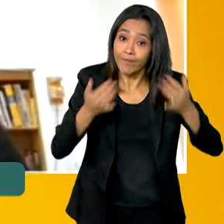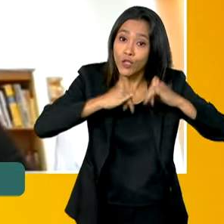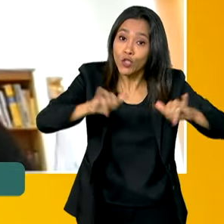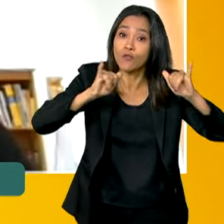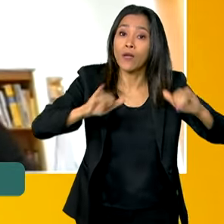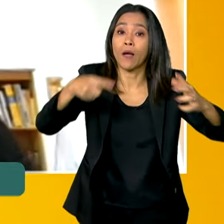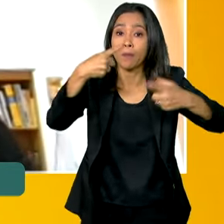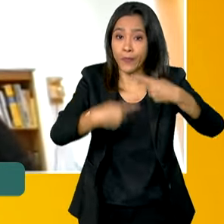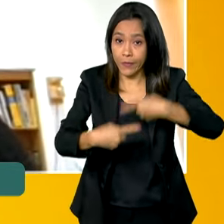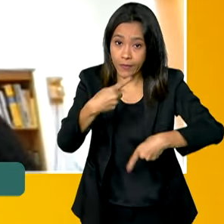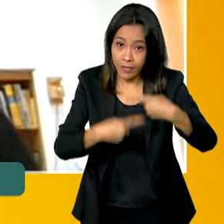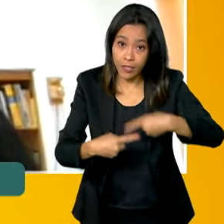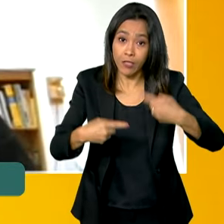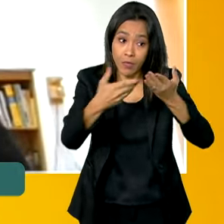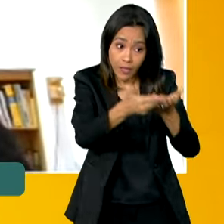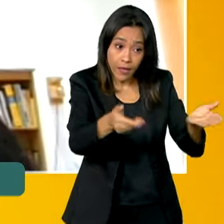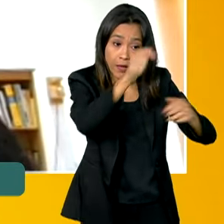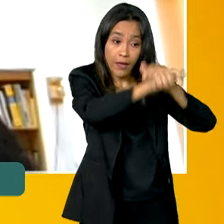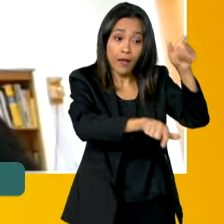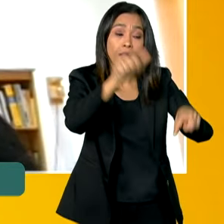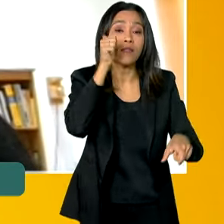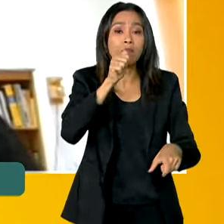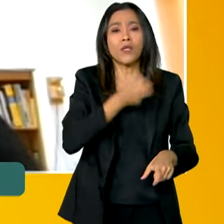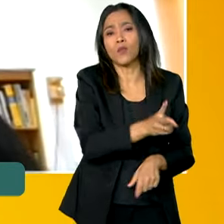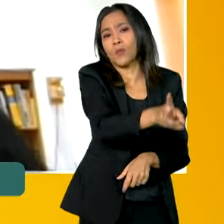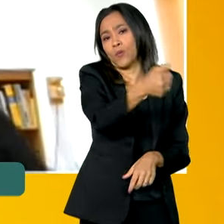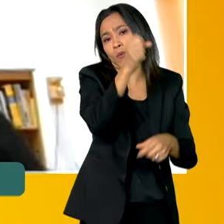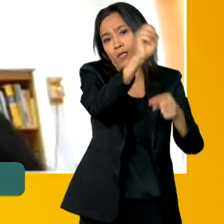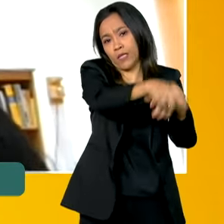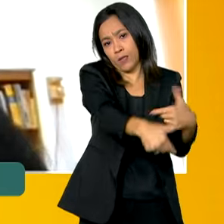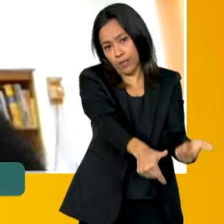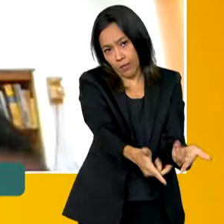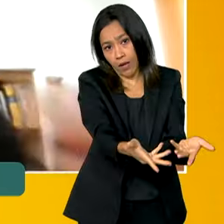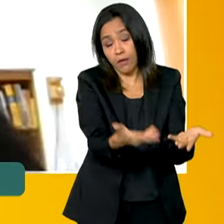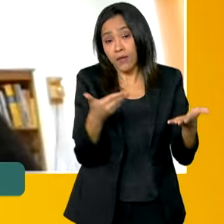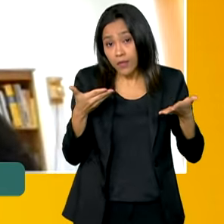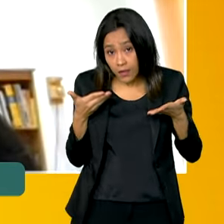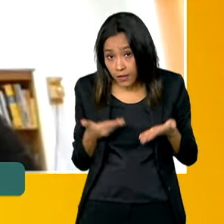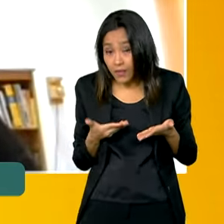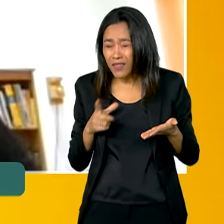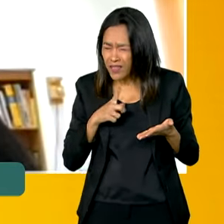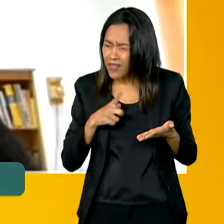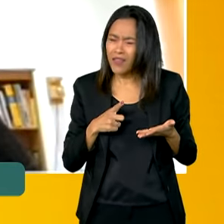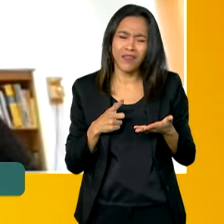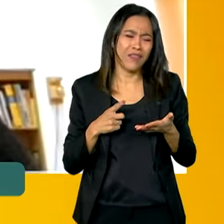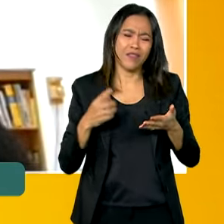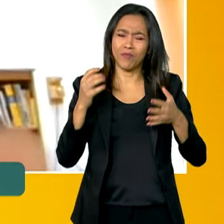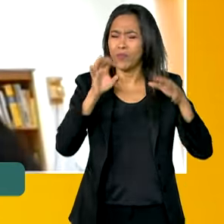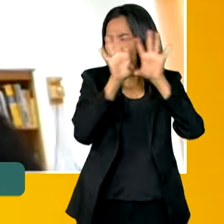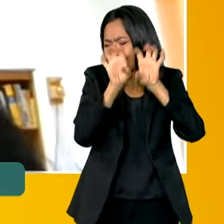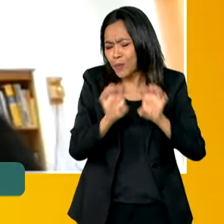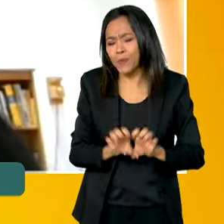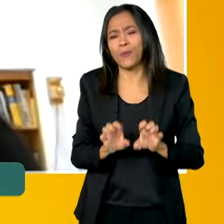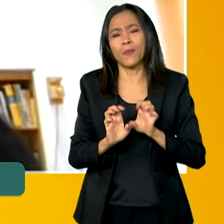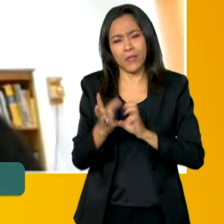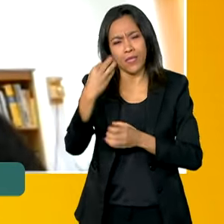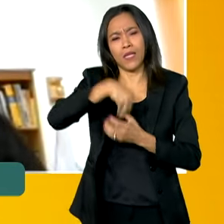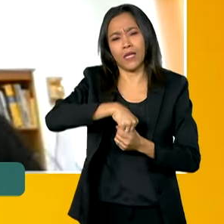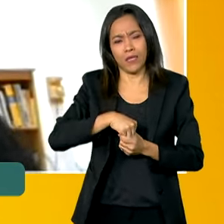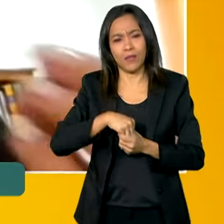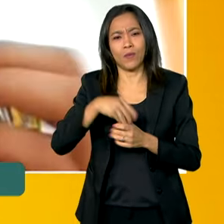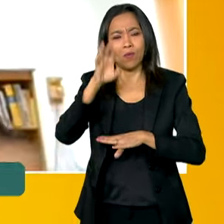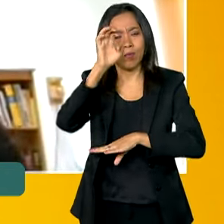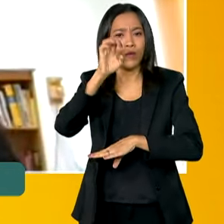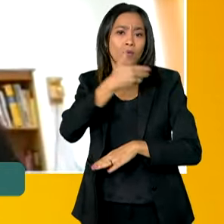possam permanecer no mercado de trabalho. Isso inclui toda uma estrutura de Estado que também permita